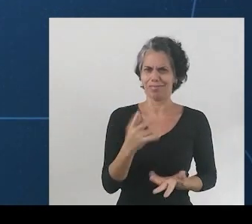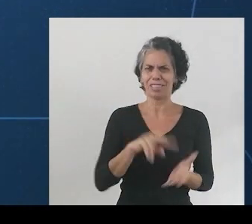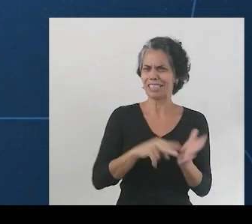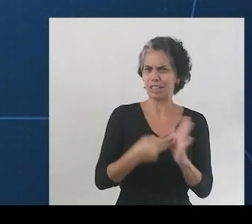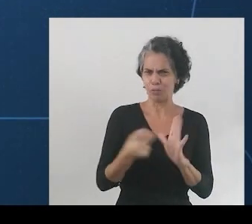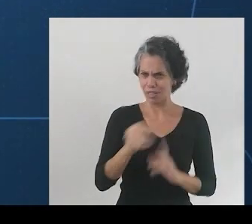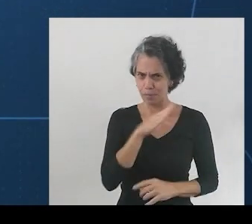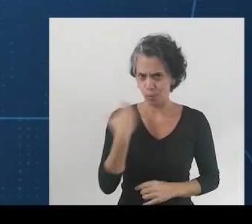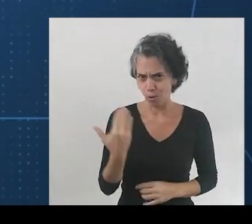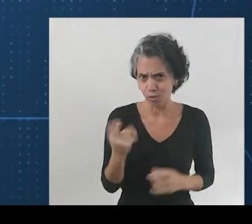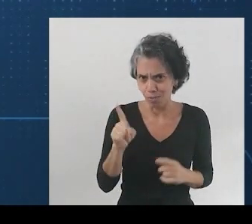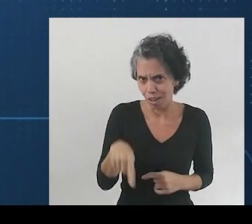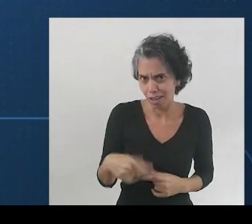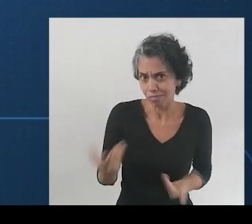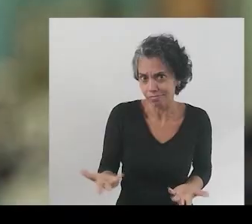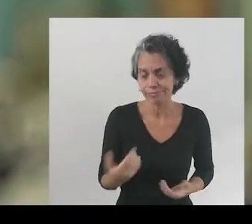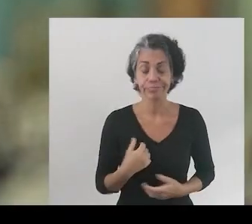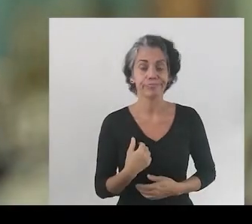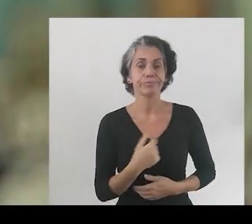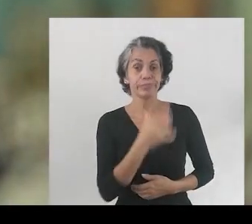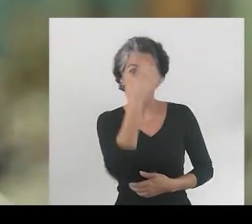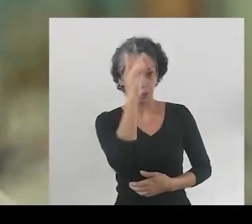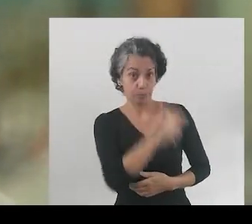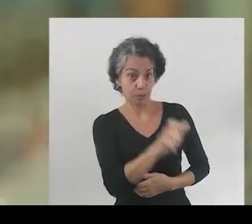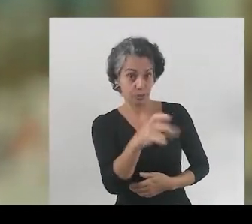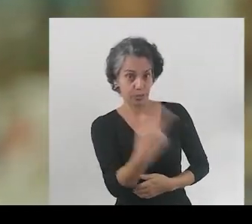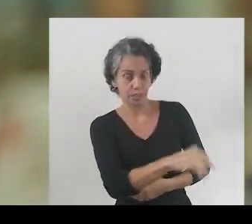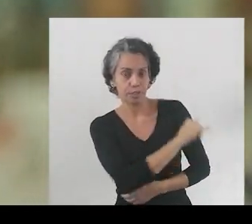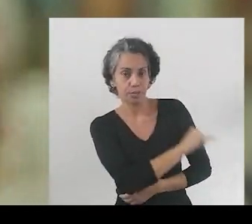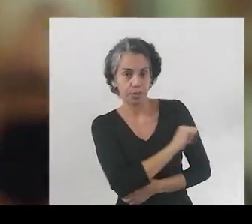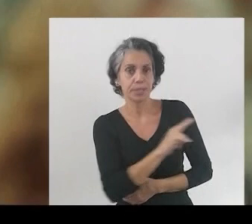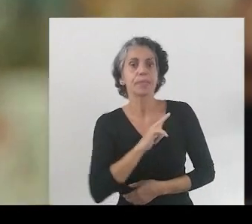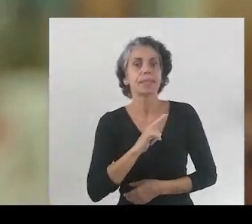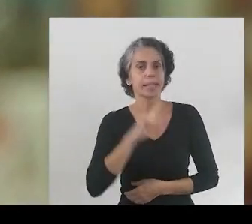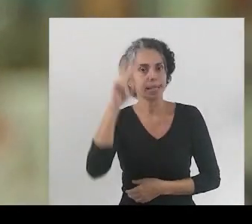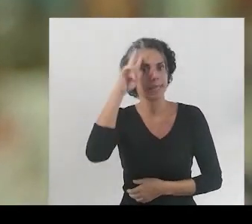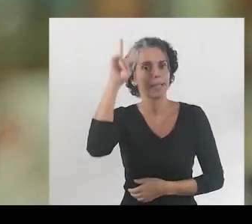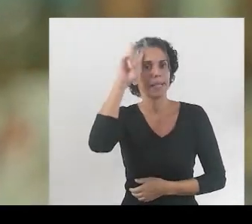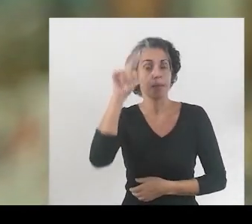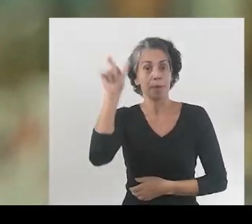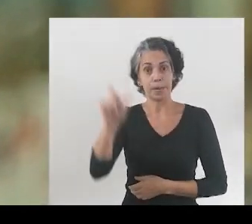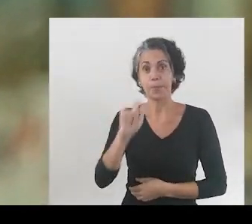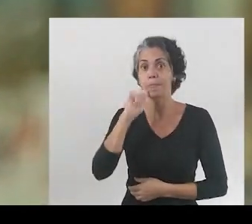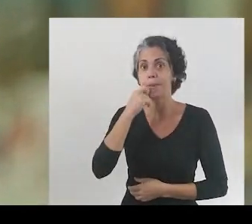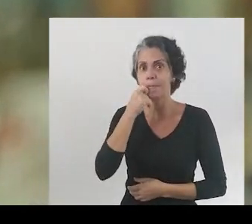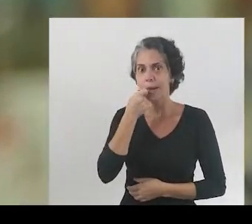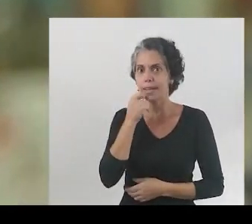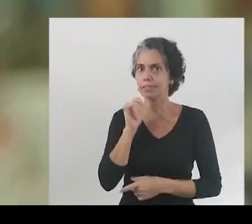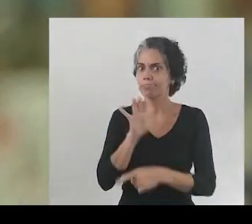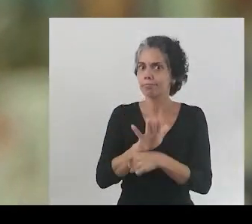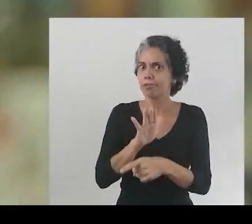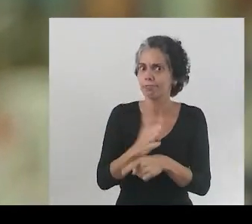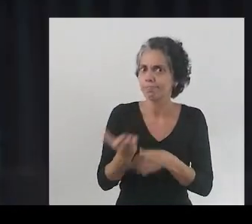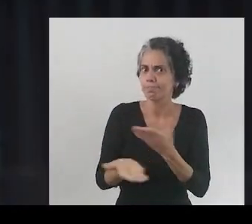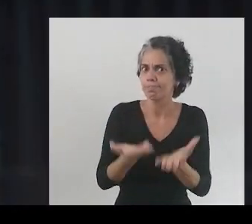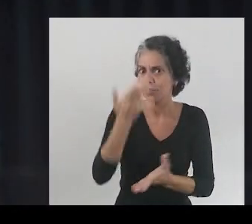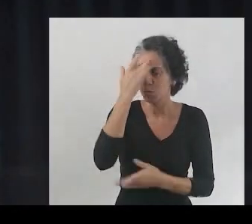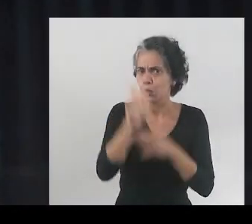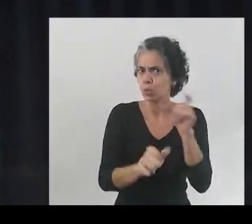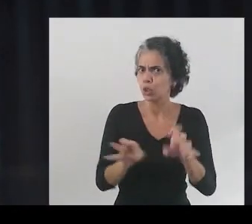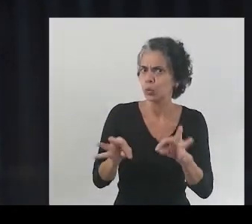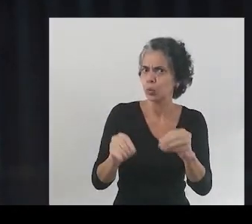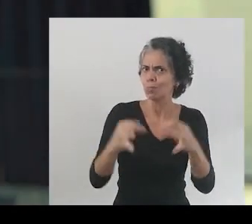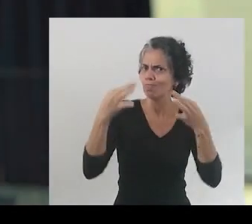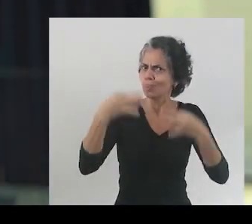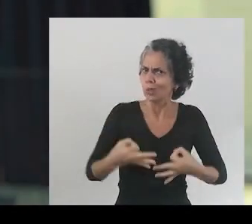com o programa Rio pela Vida. A gente tem que ter afeto para cuidar das coisas. E ele tem um afeto evidente pelo Rio. Porque